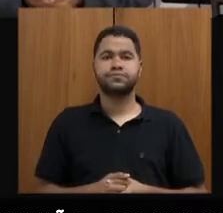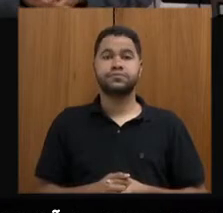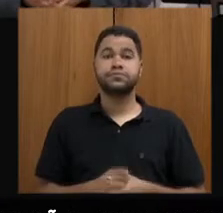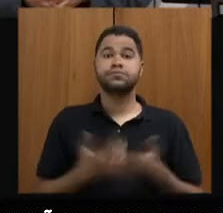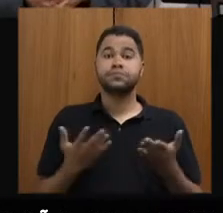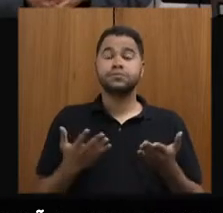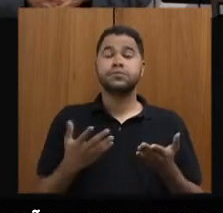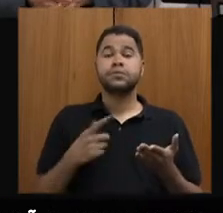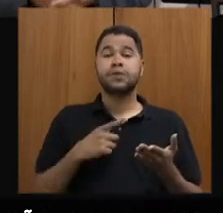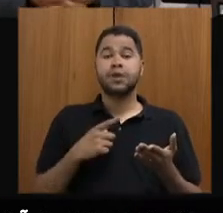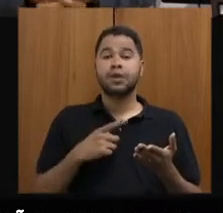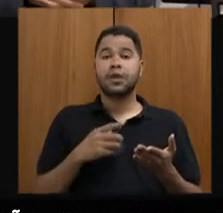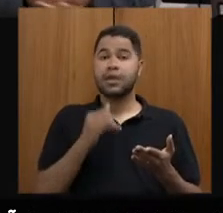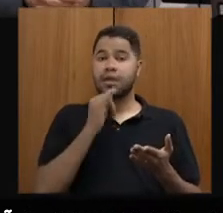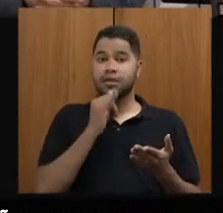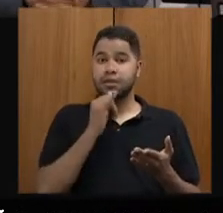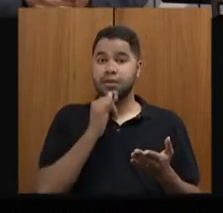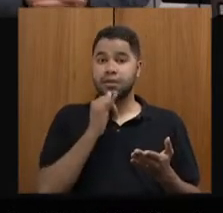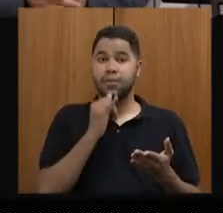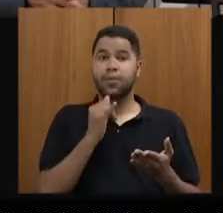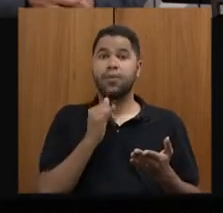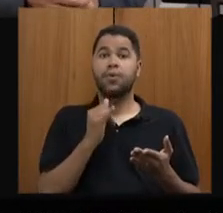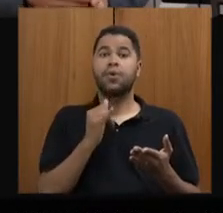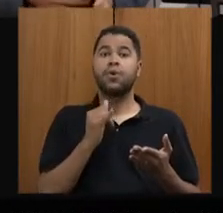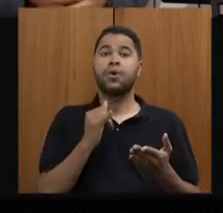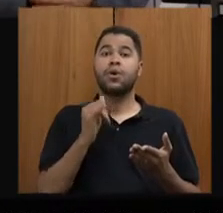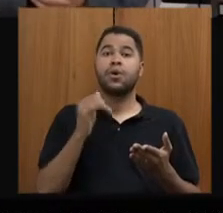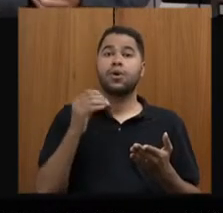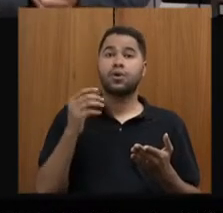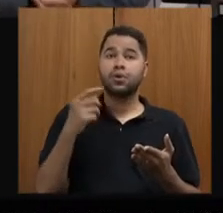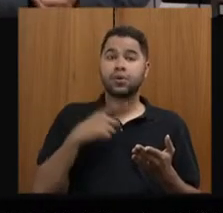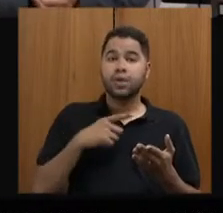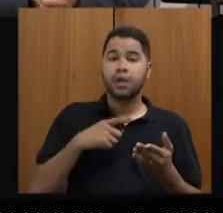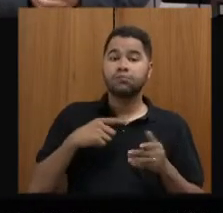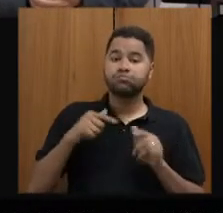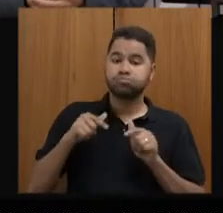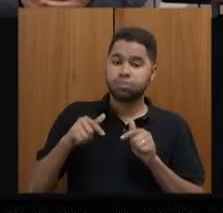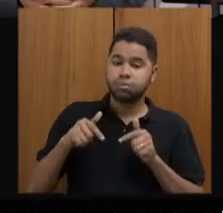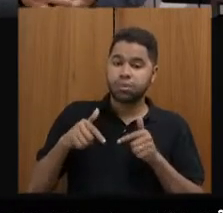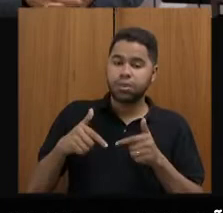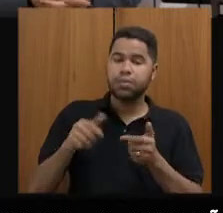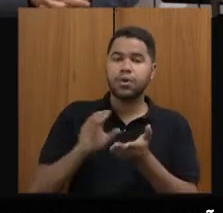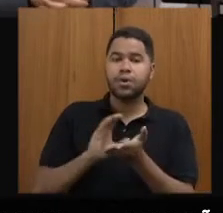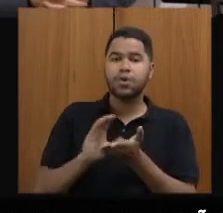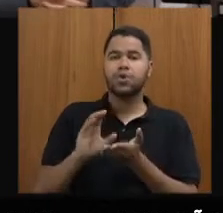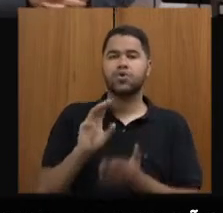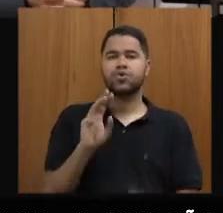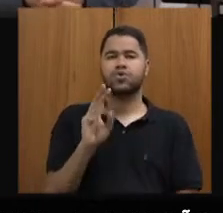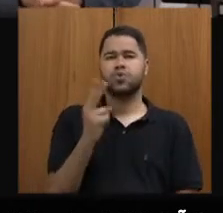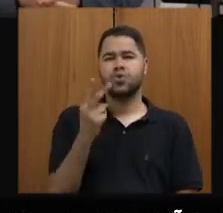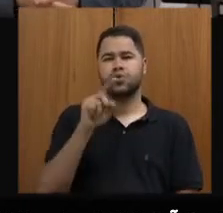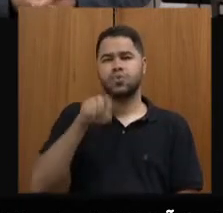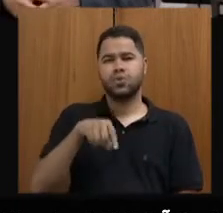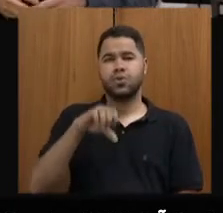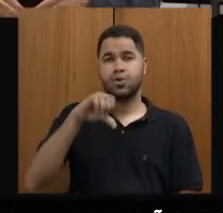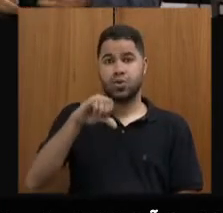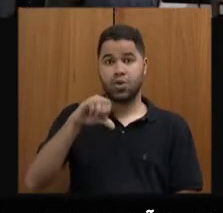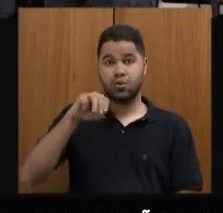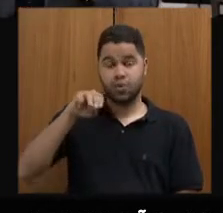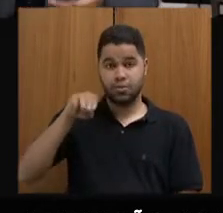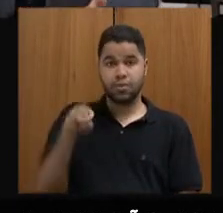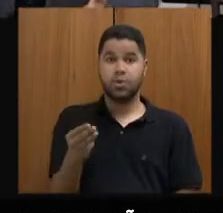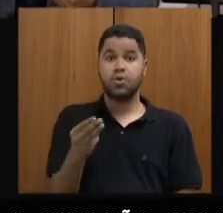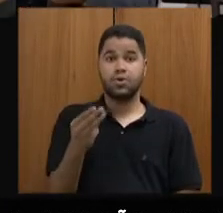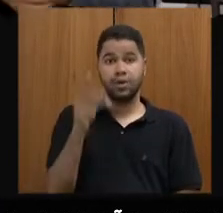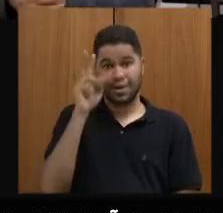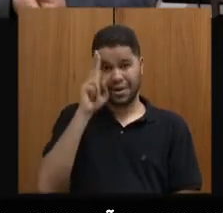projetos de tal Reviva, em execução, foram investimentos de 2,9 milhões. Eu quero lembrar que o governo